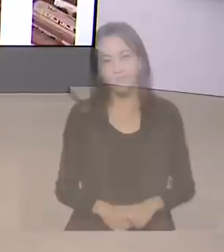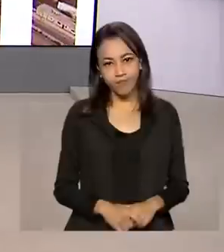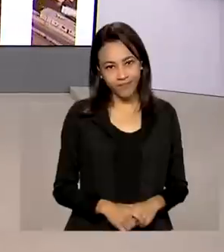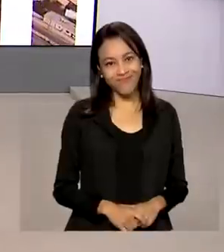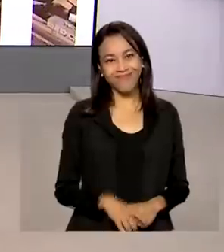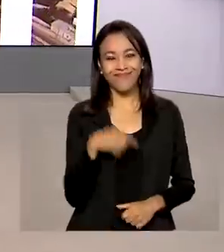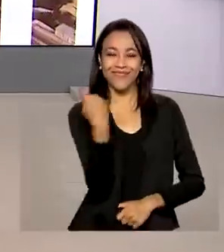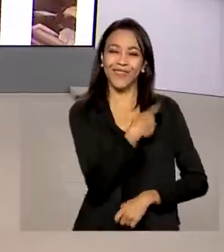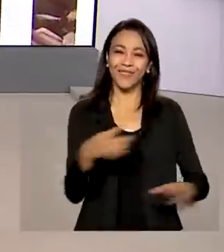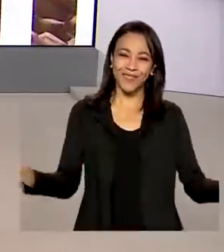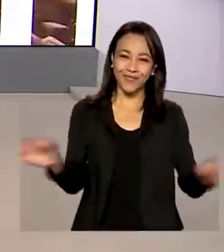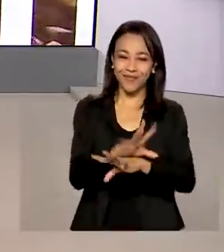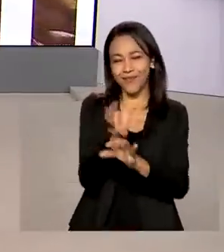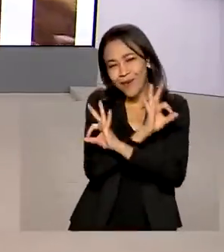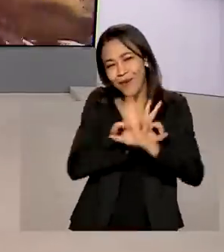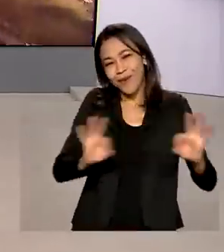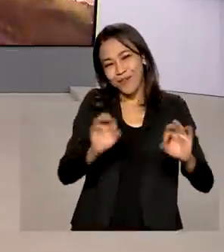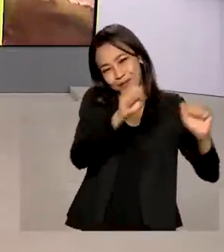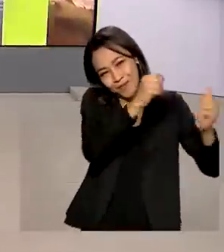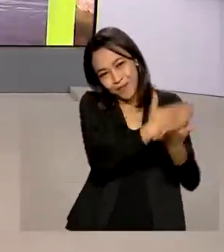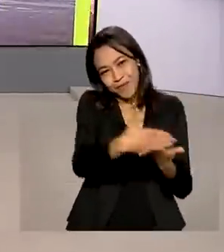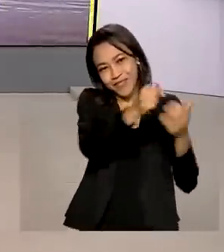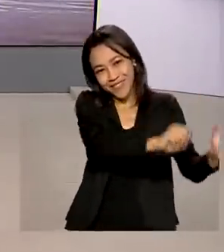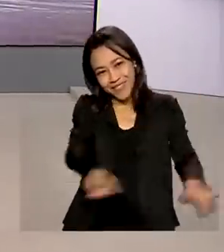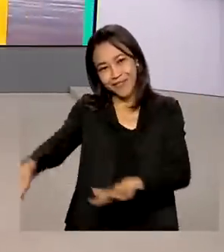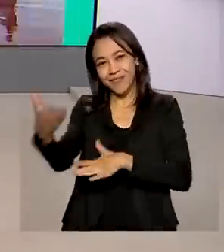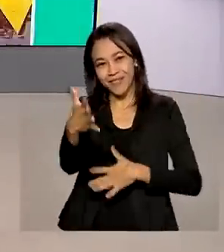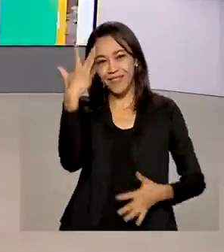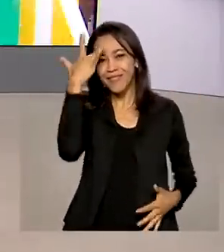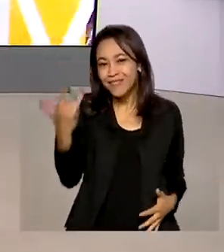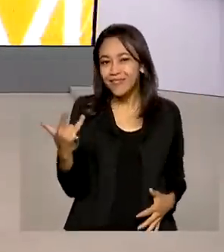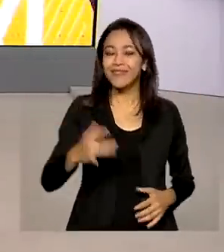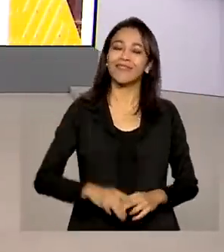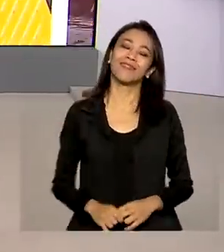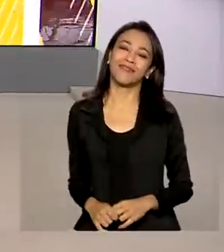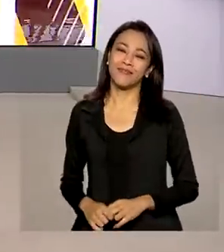E a gente fica por aqui, um ótimo início de semana para você e até amanhã.